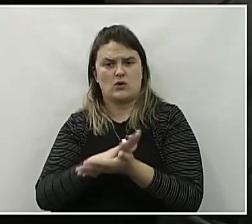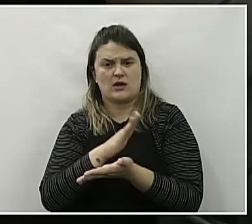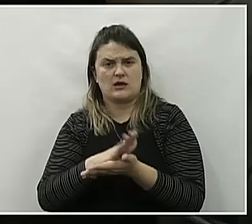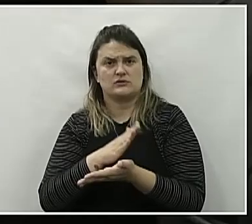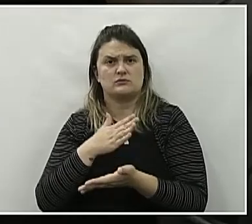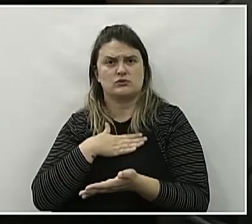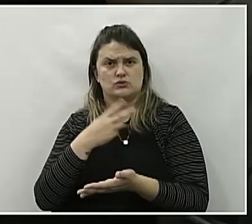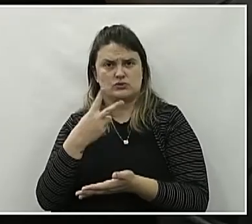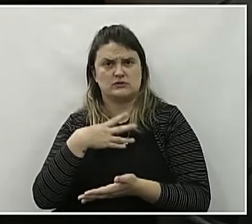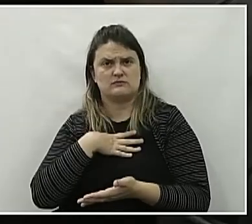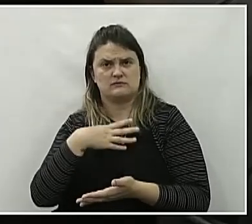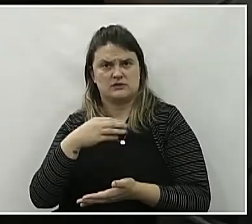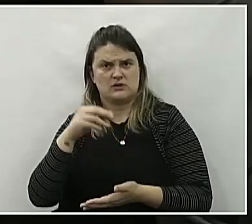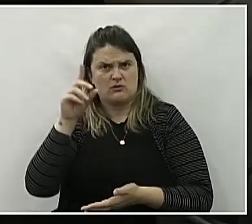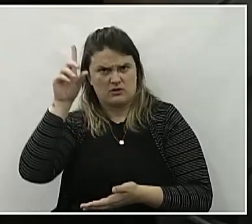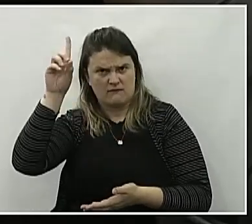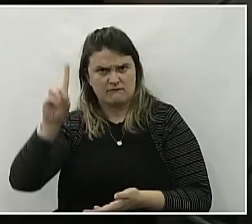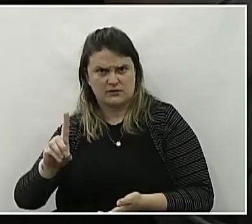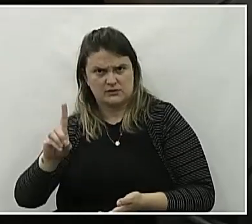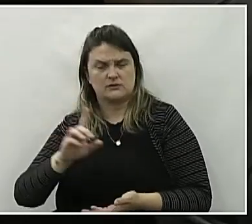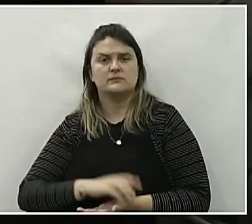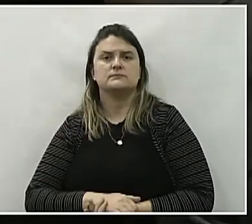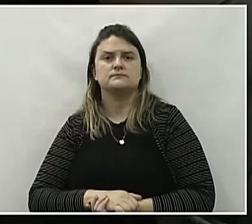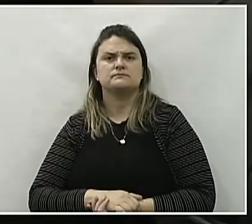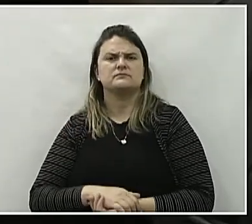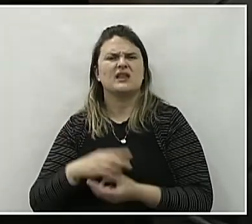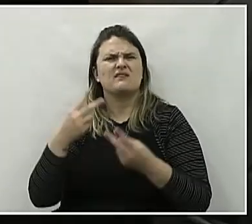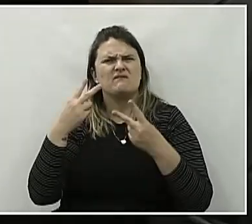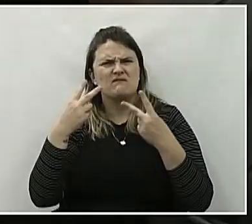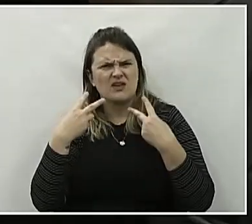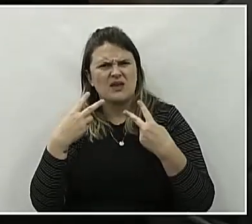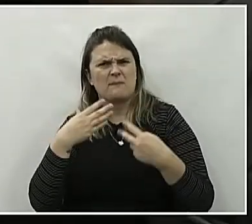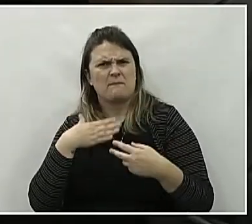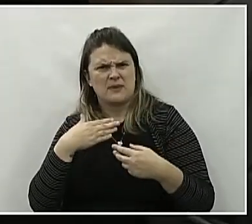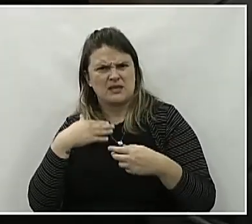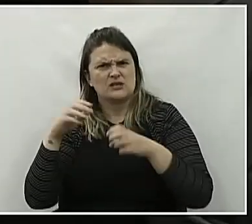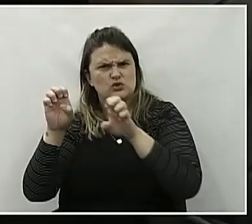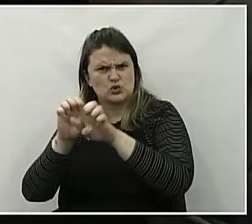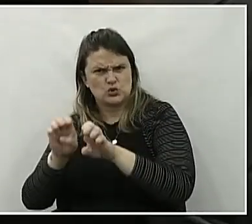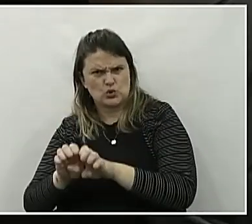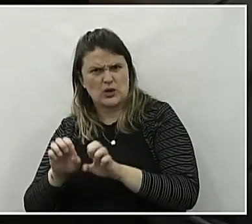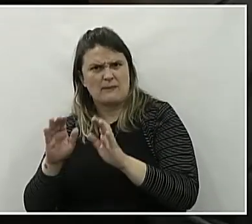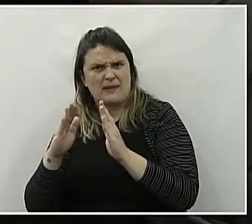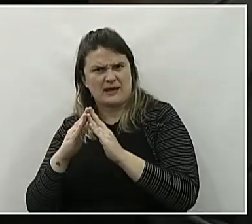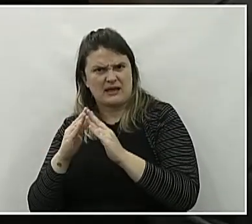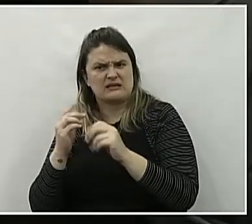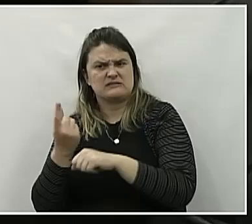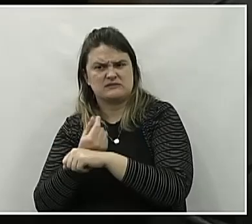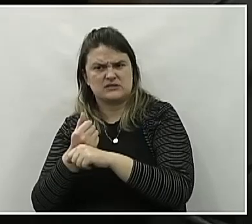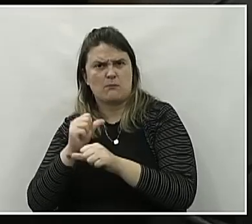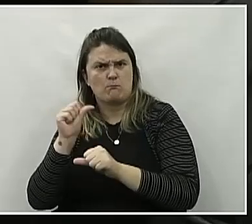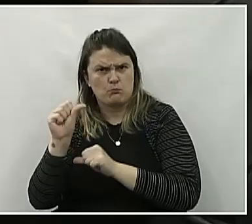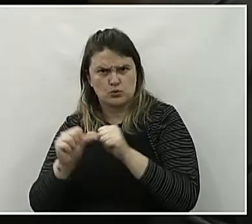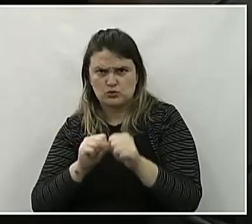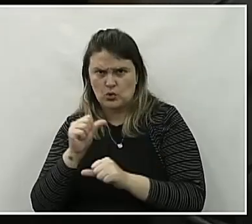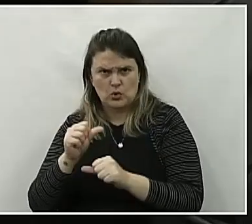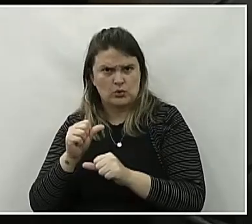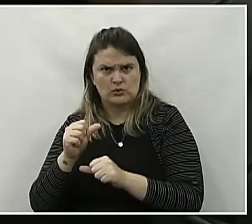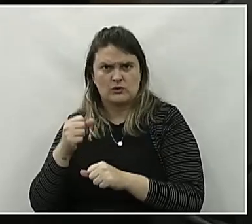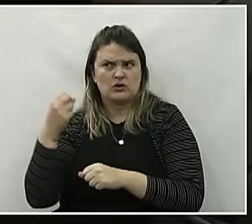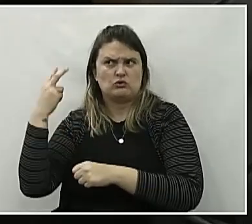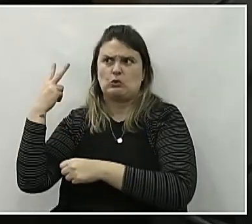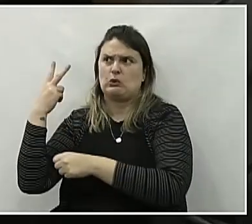meus dois filhos que são deficientes e verem se a minha estrutura financeira mudou durante um